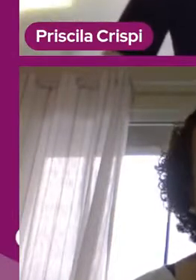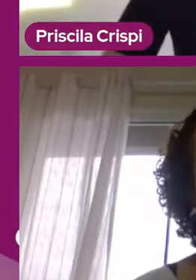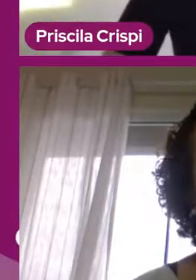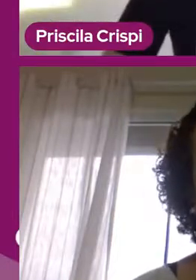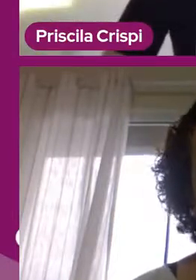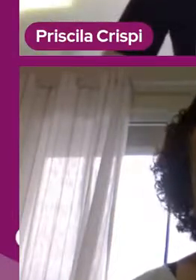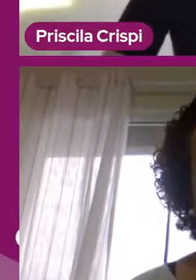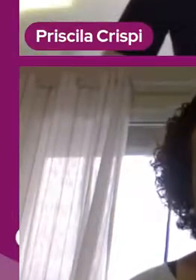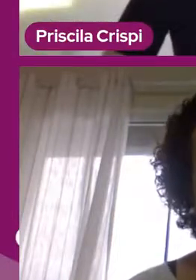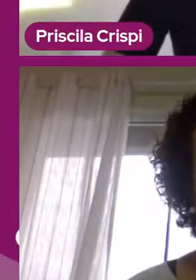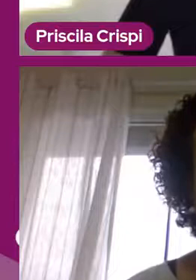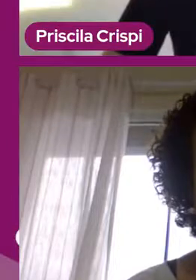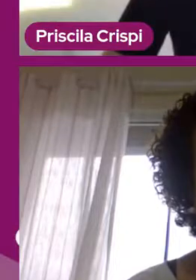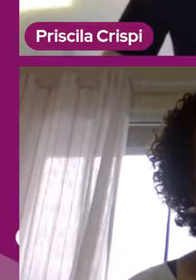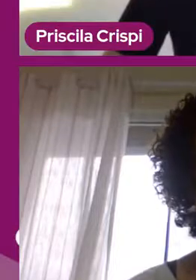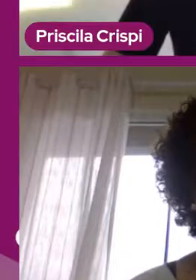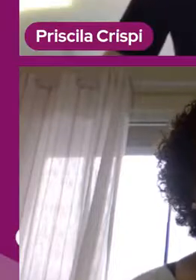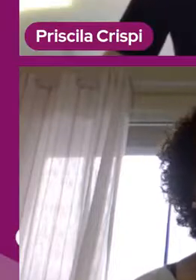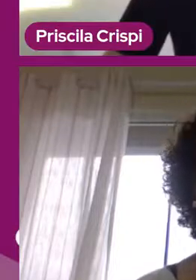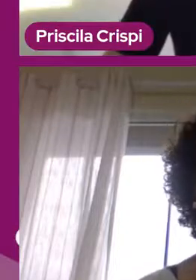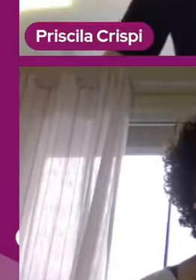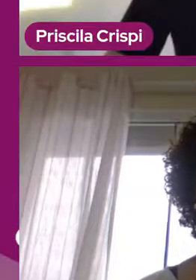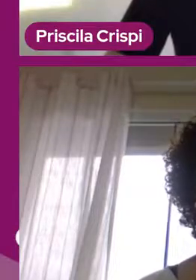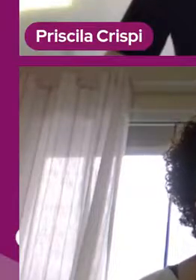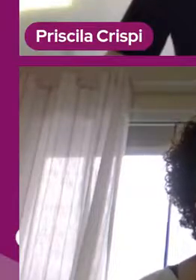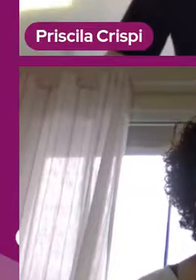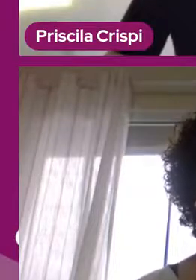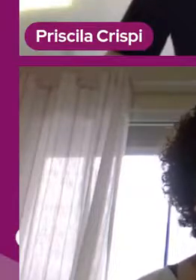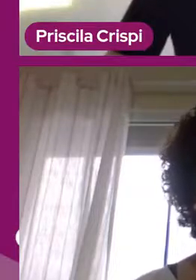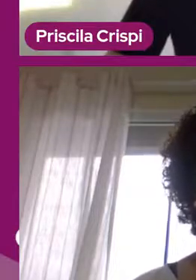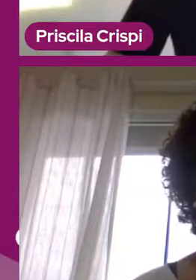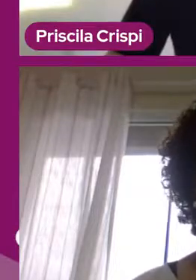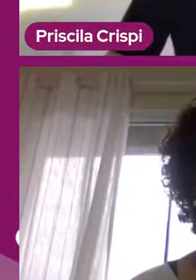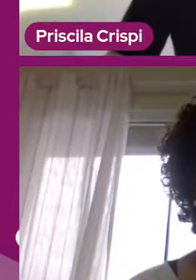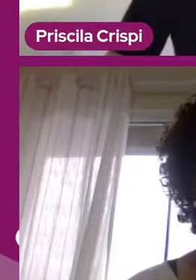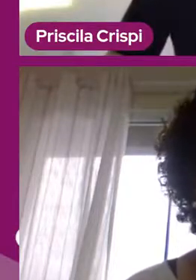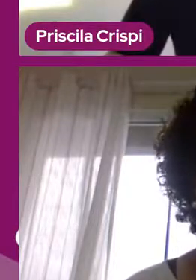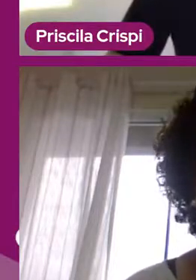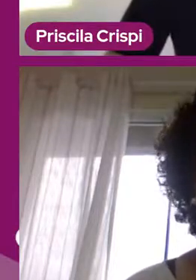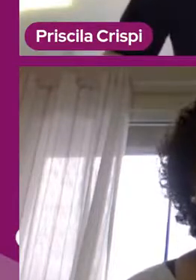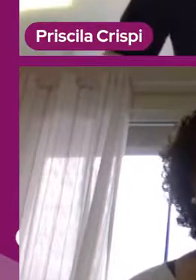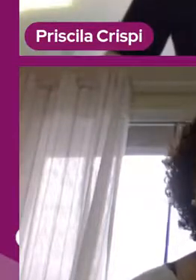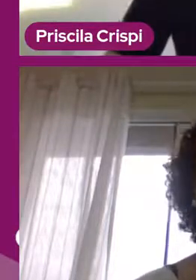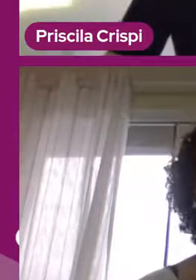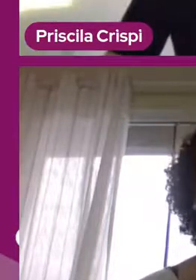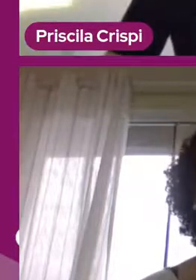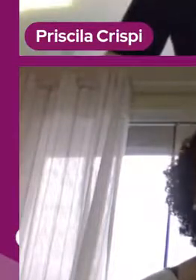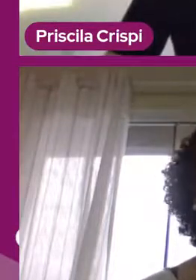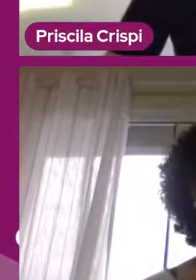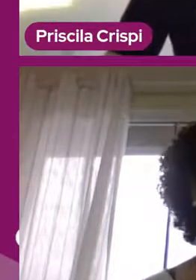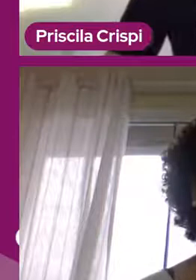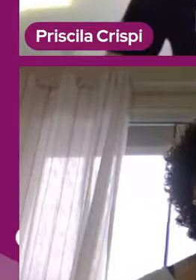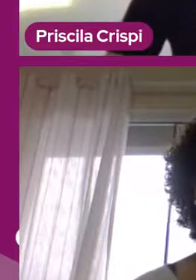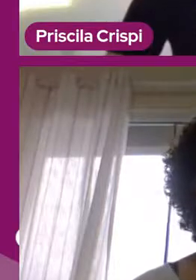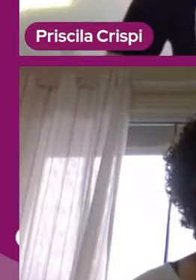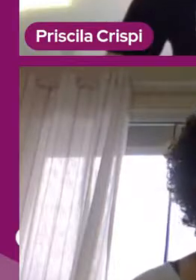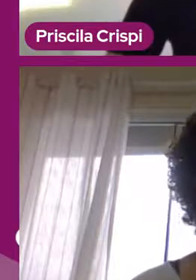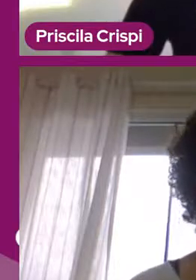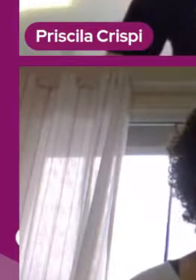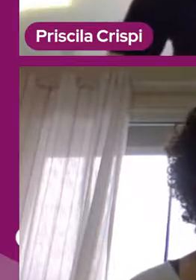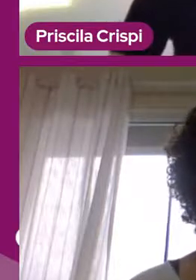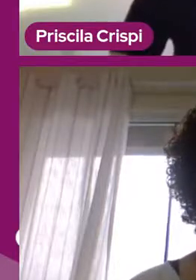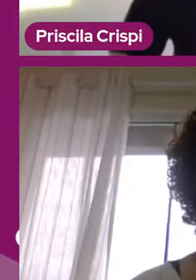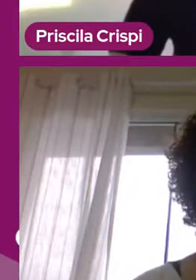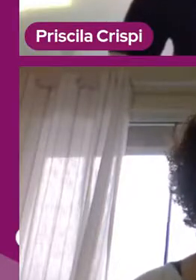Então, esses quatro filmes que eu assisti, eu acredito que dá, sim, para trabalhar com eles. As crianças da